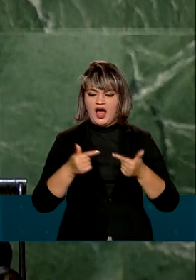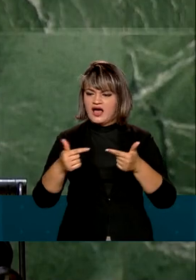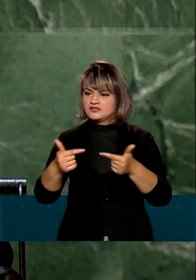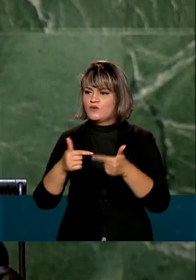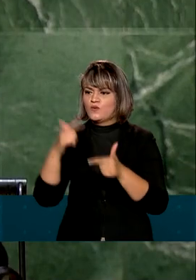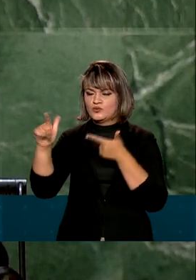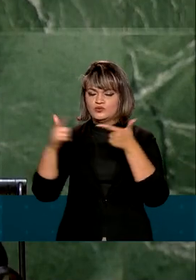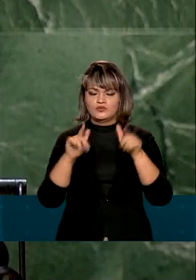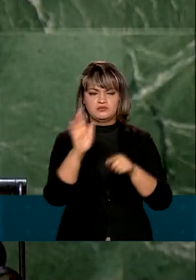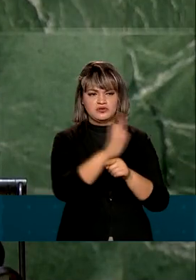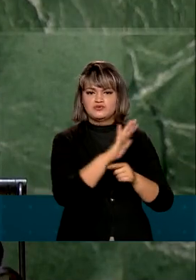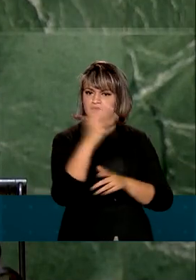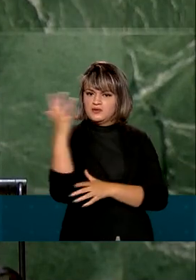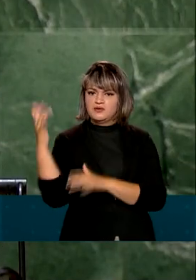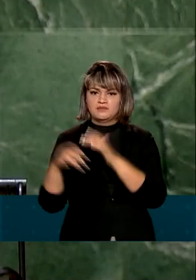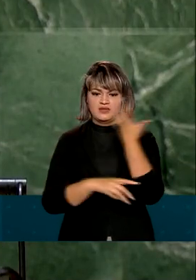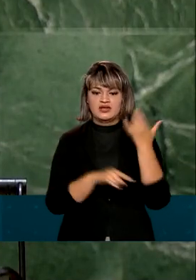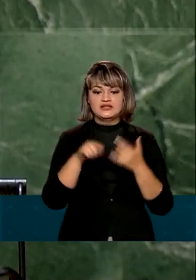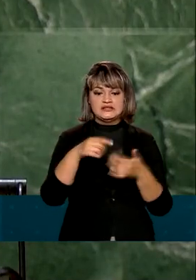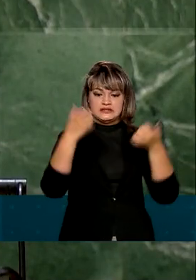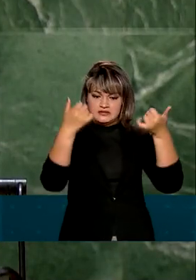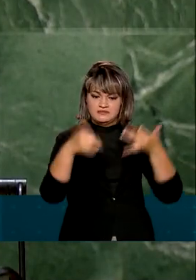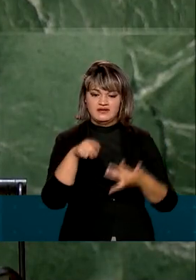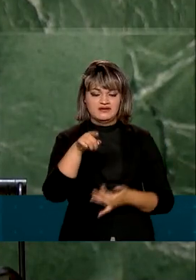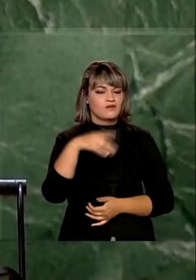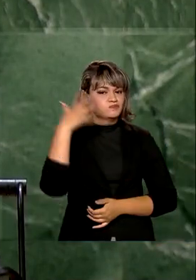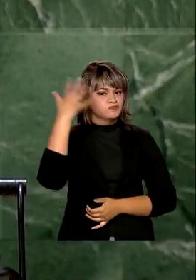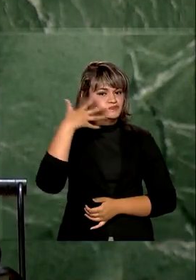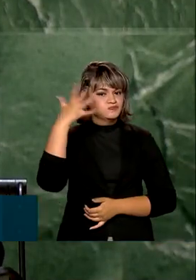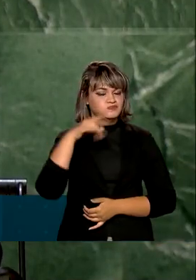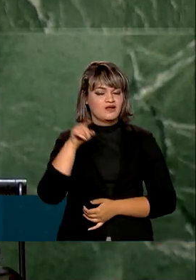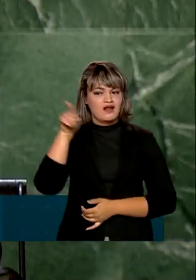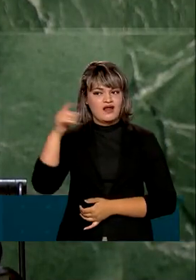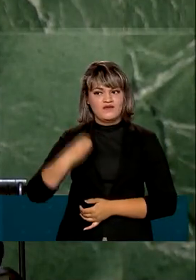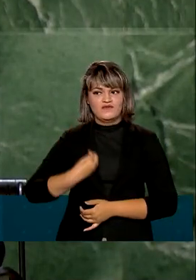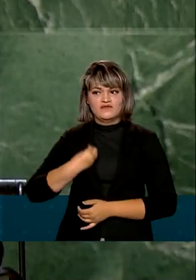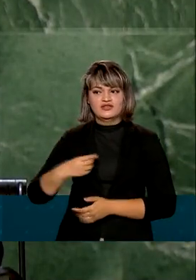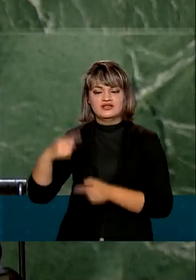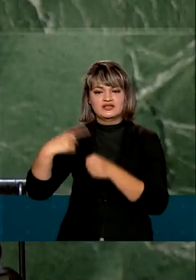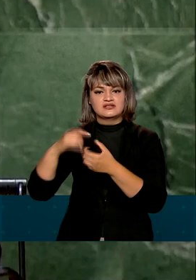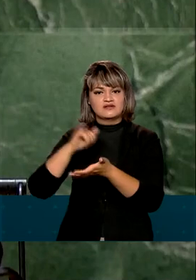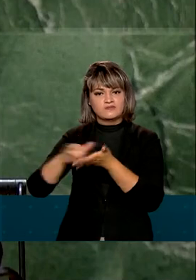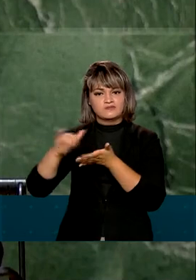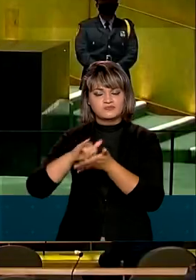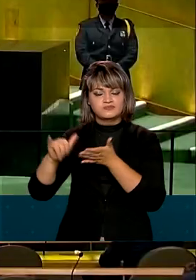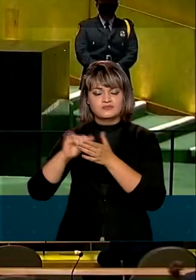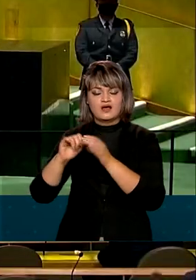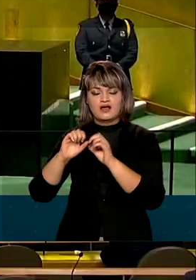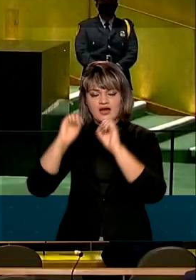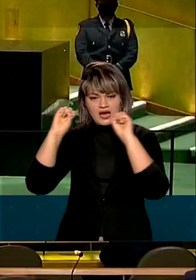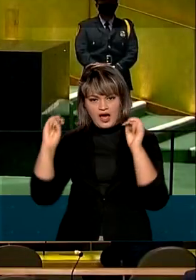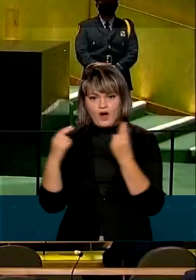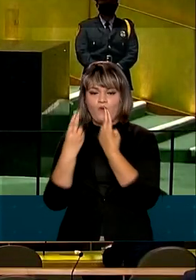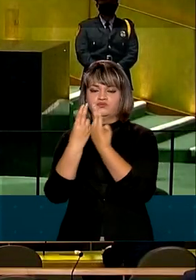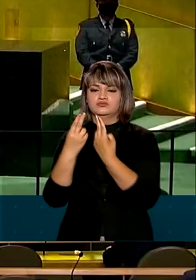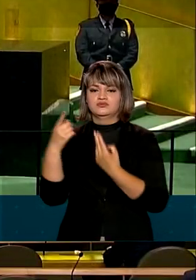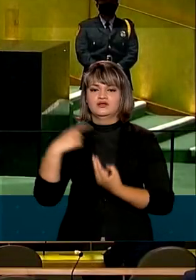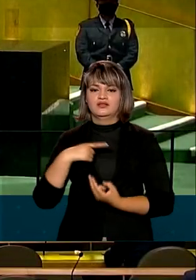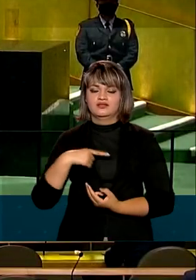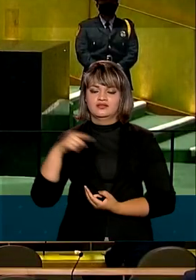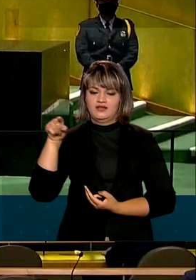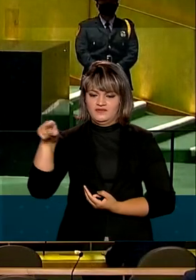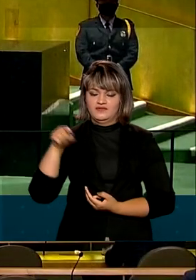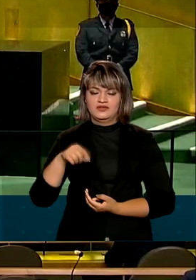preservação do meio ambiente foram temas centrais do discurso do presidente Jair Bolsonaro na abertura da Assembleia